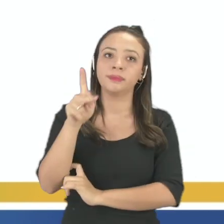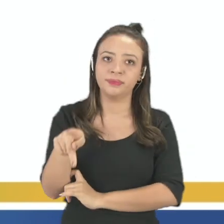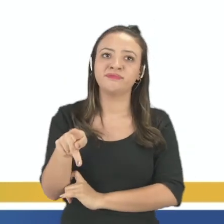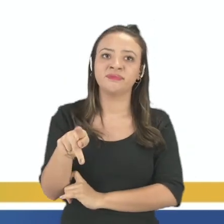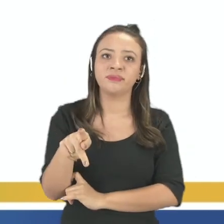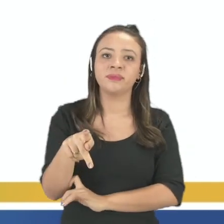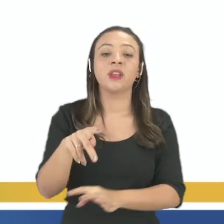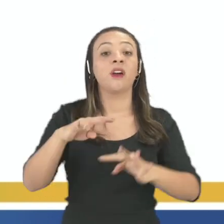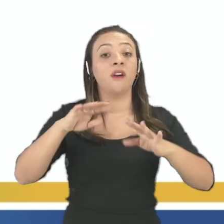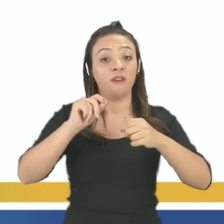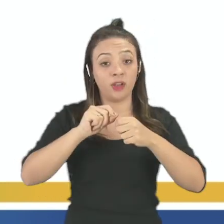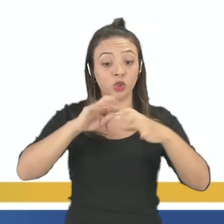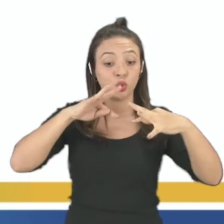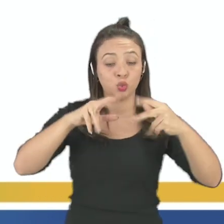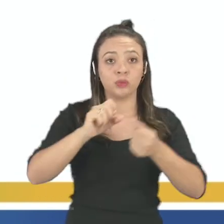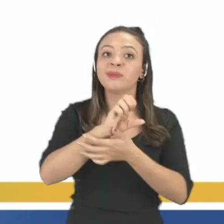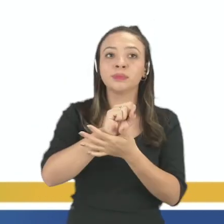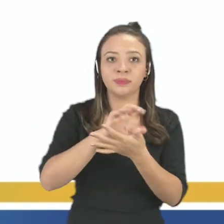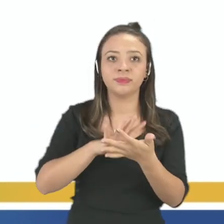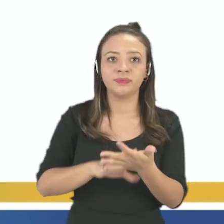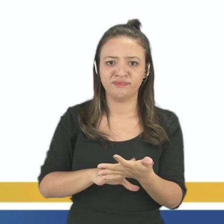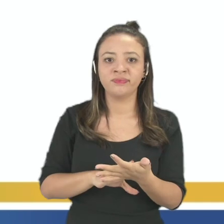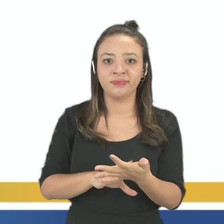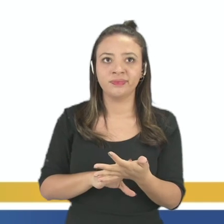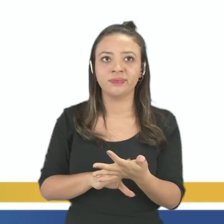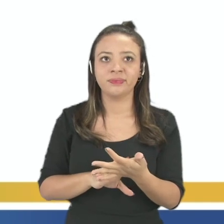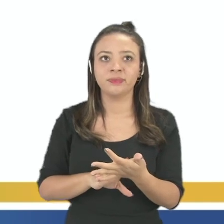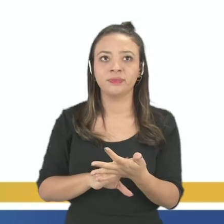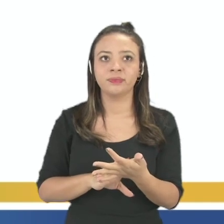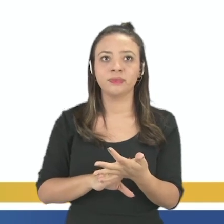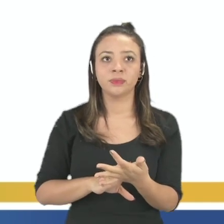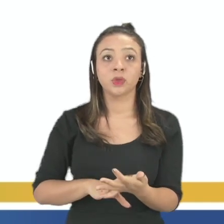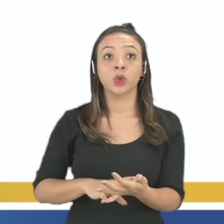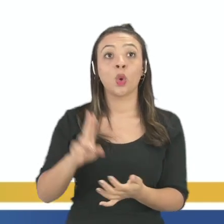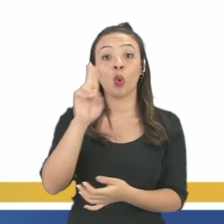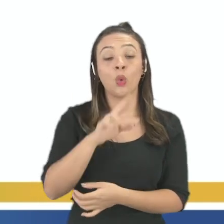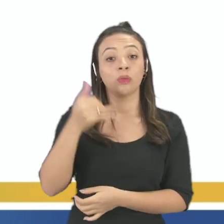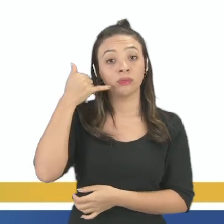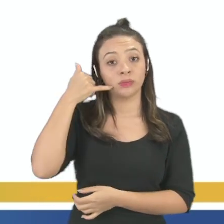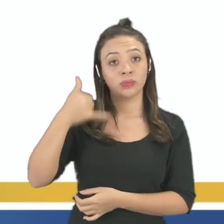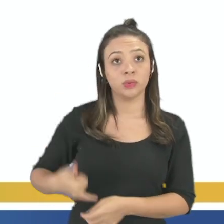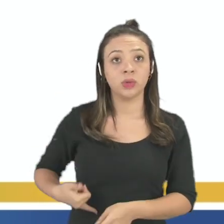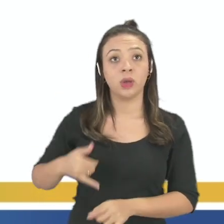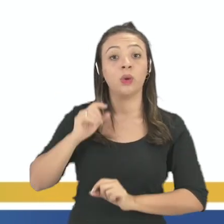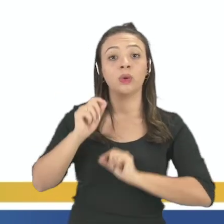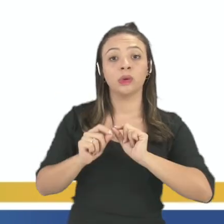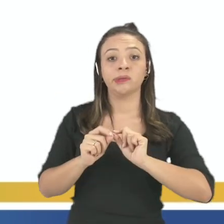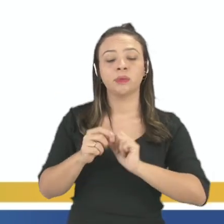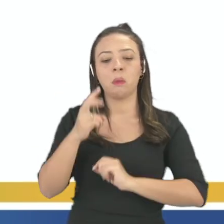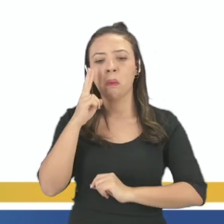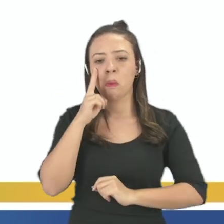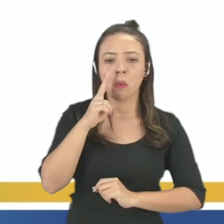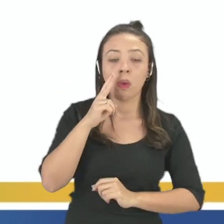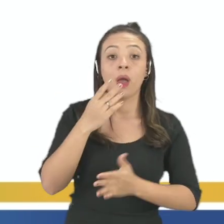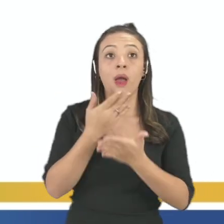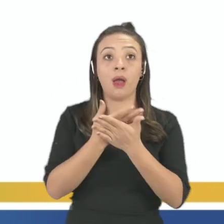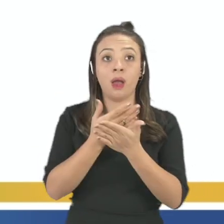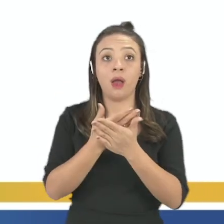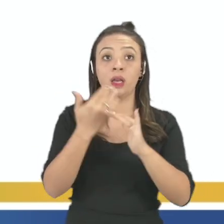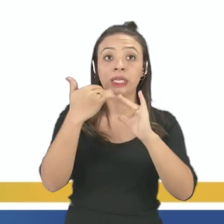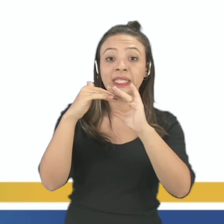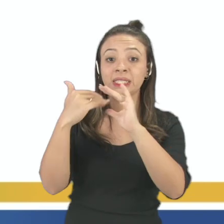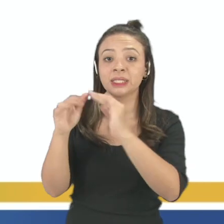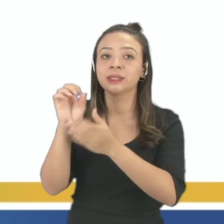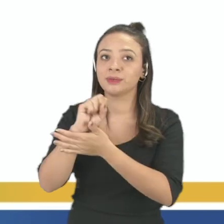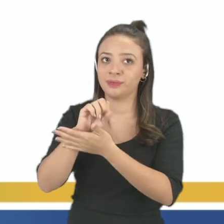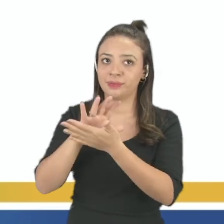realize as tarefas e atividades propostas, e use seu celular para quê? Acompanhar as aulas, enviar suas